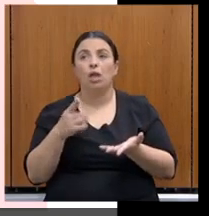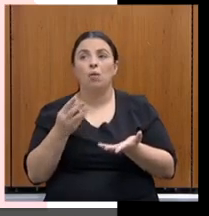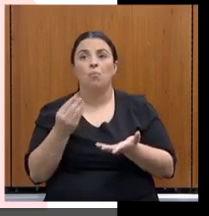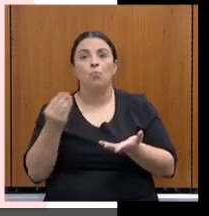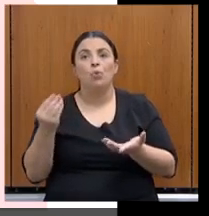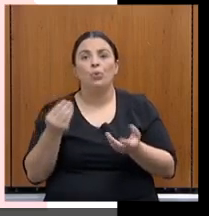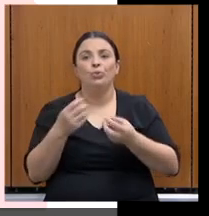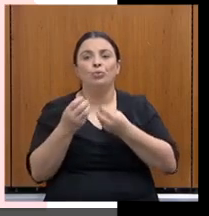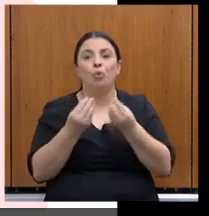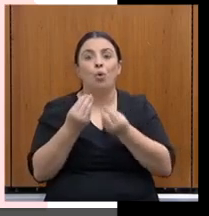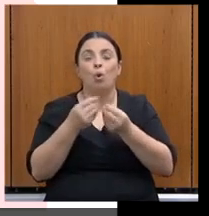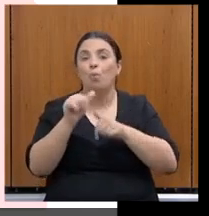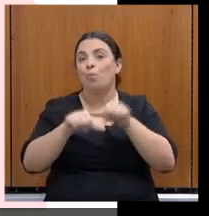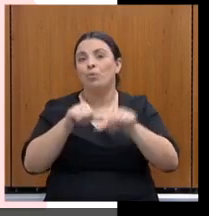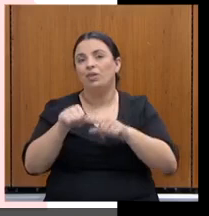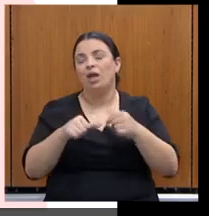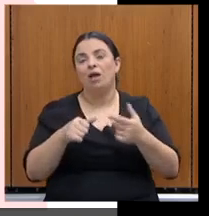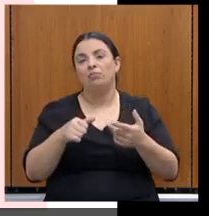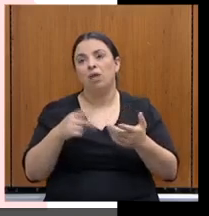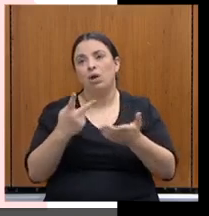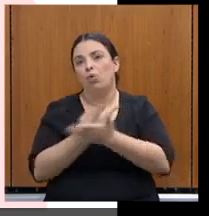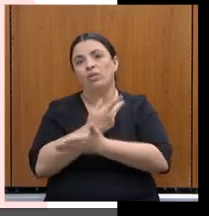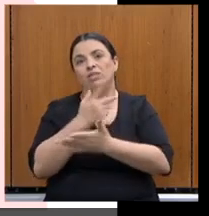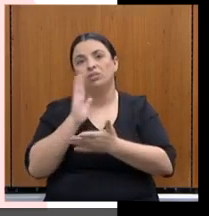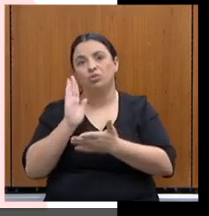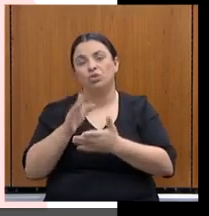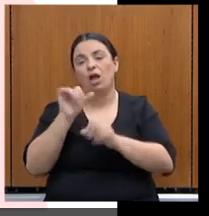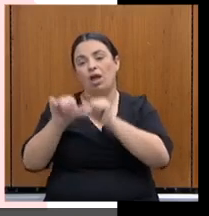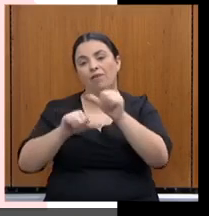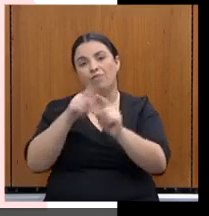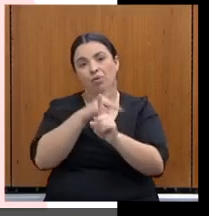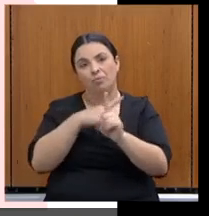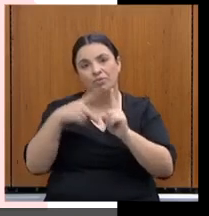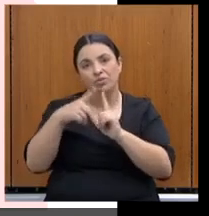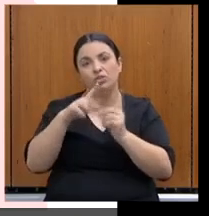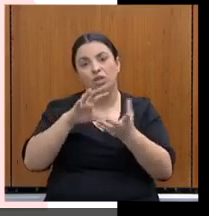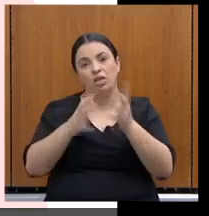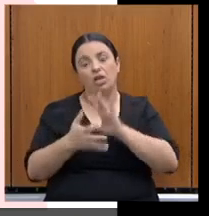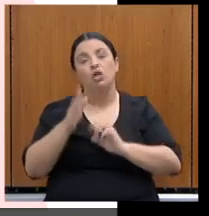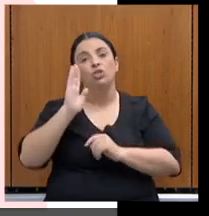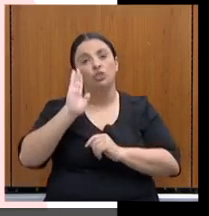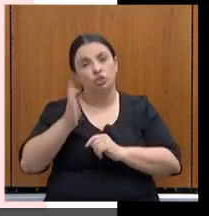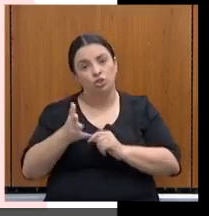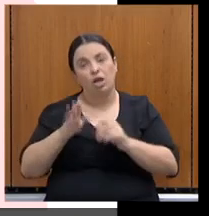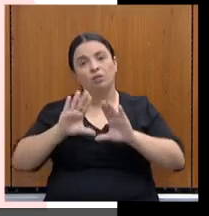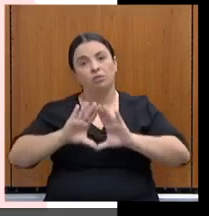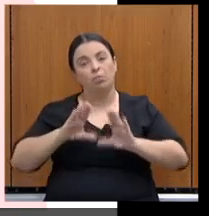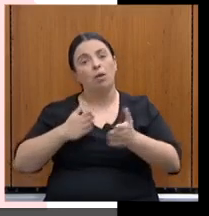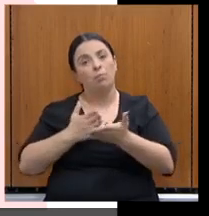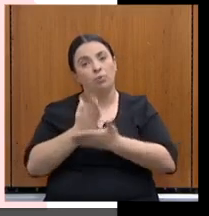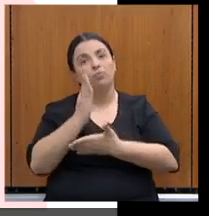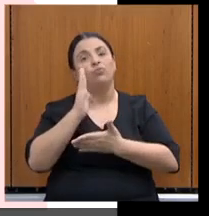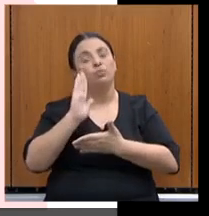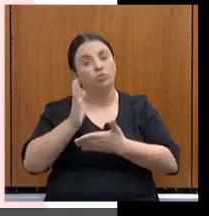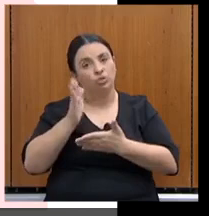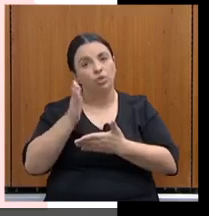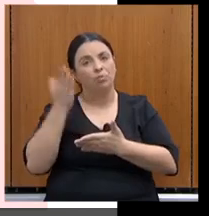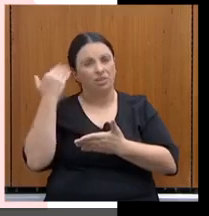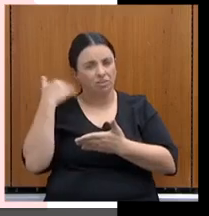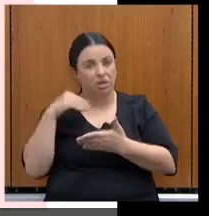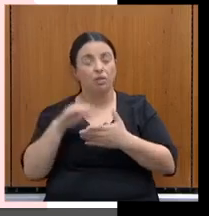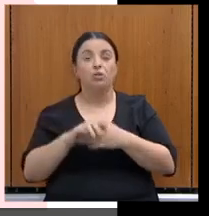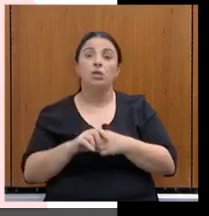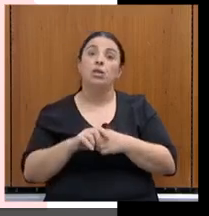que trabalhar, ela foi feita a reforma previdenciária, casa que aprovou a reforma previdenciária, então, o